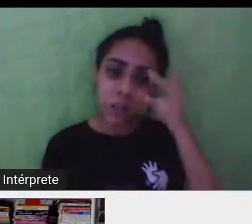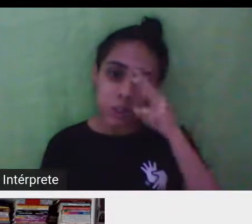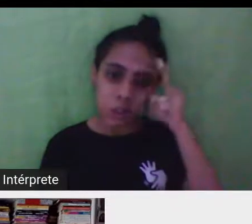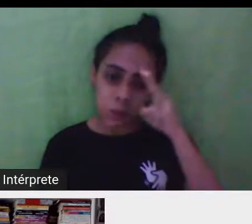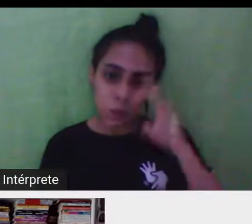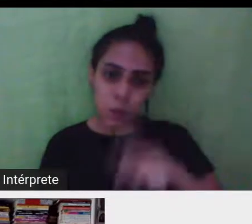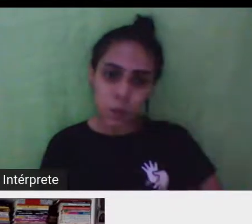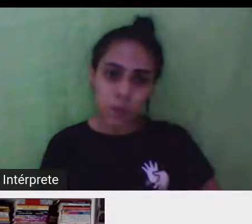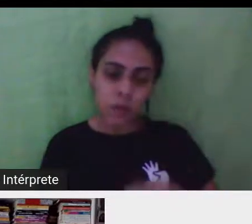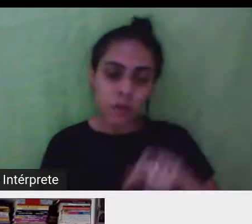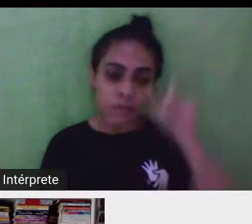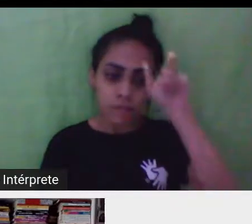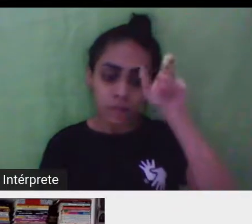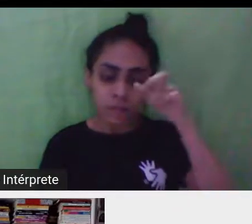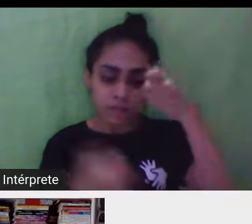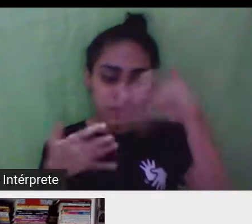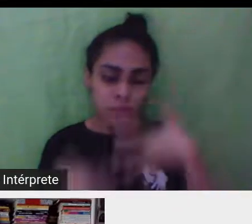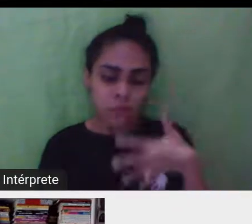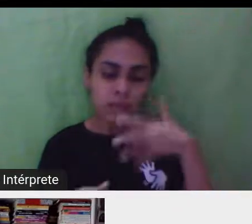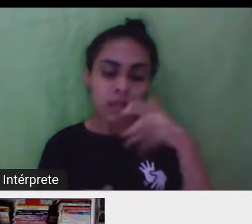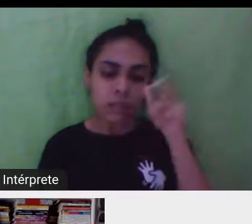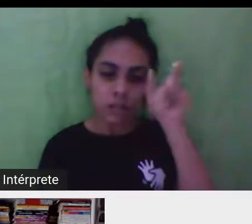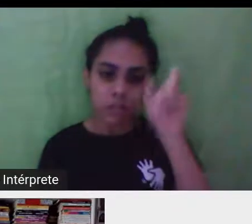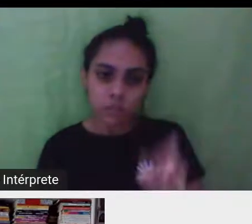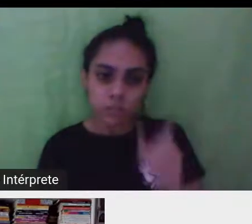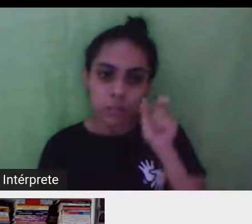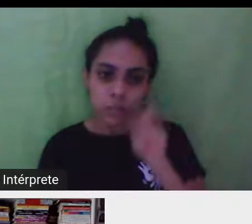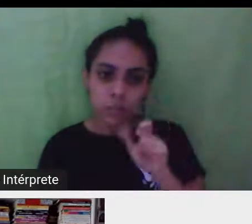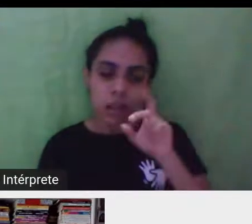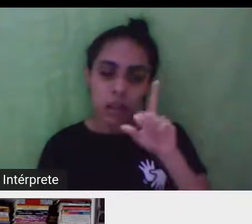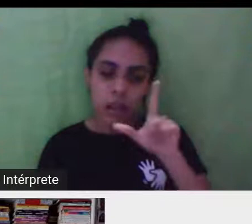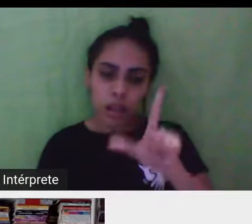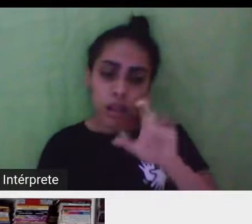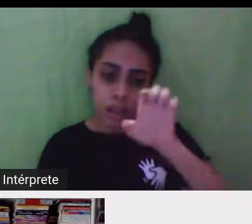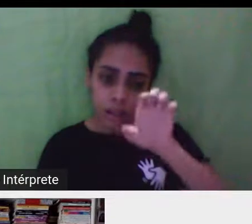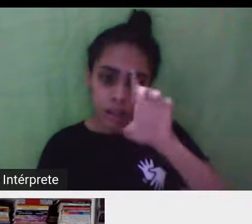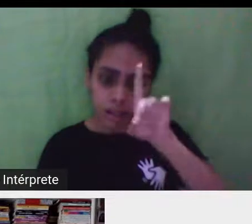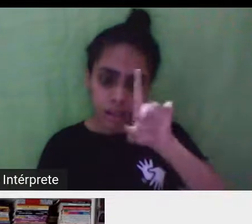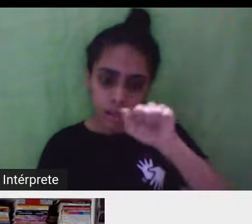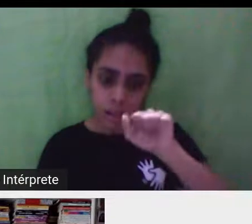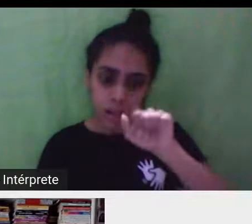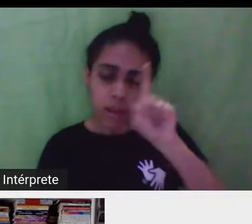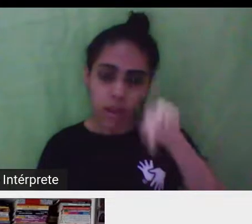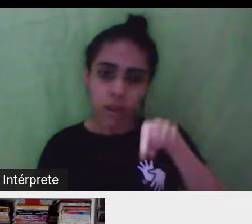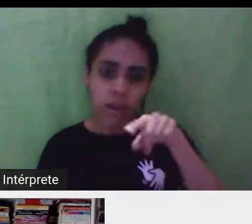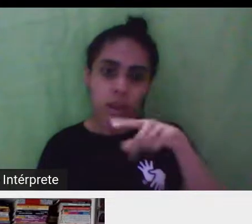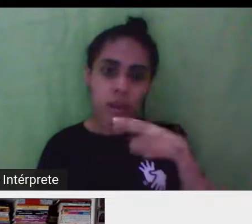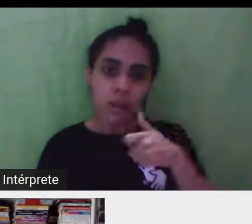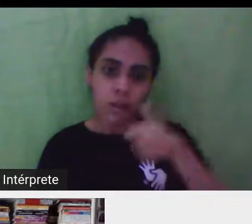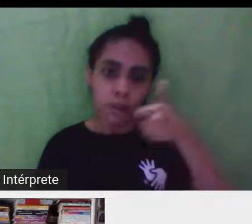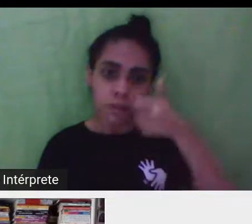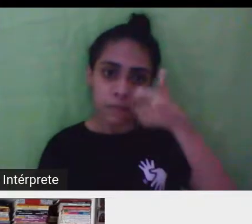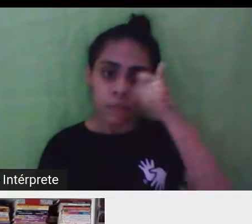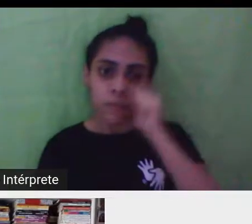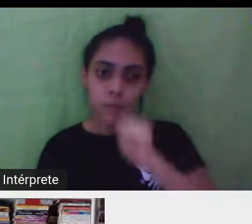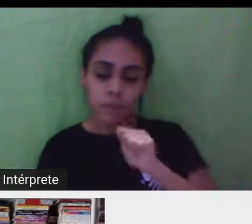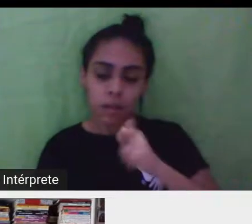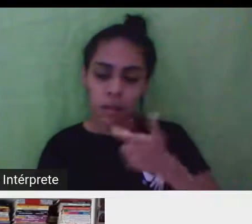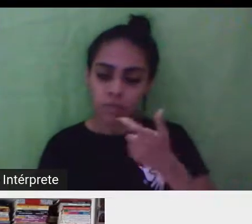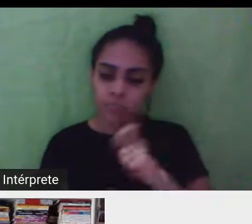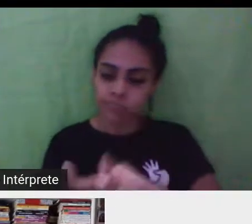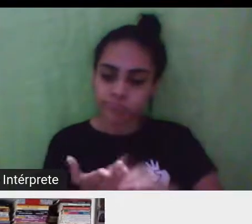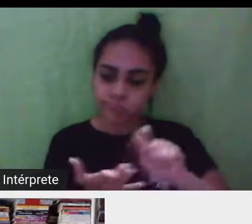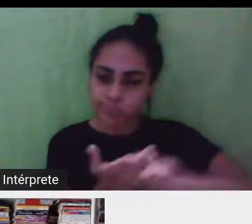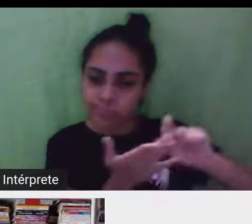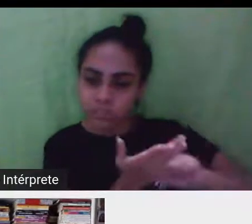da Leda, né, que é a Leda quem conta essa história, né, o livro é contado em primeira pessoa, e a